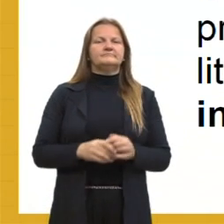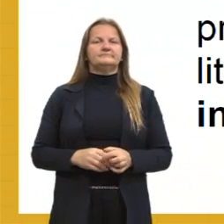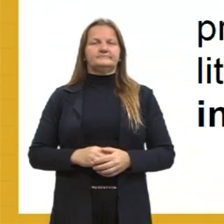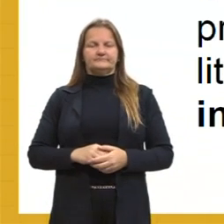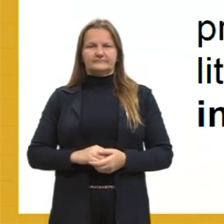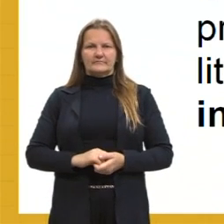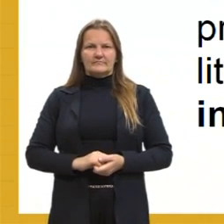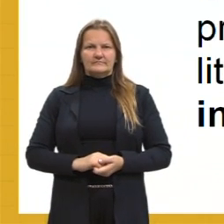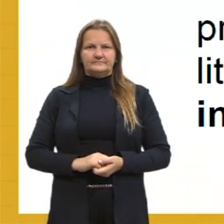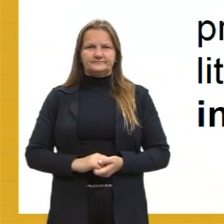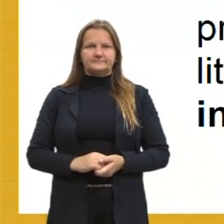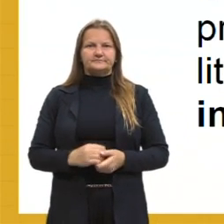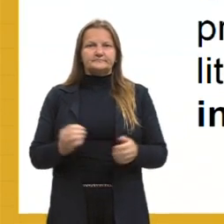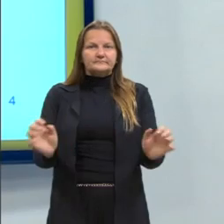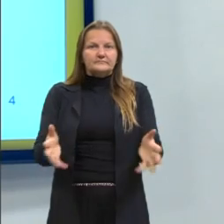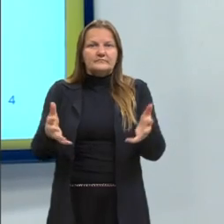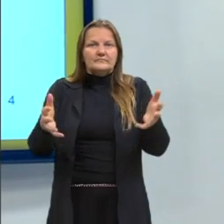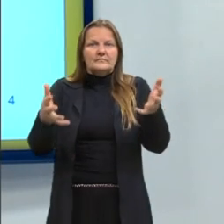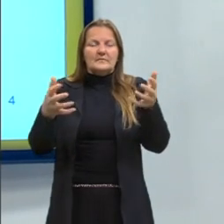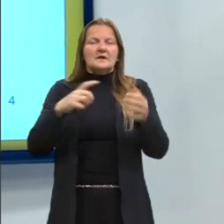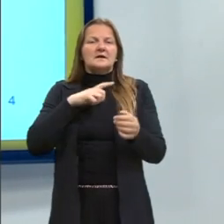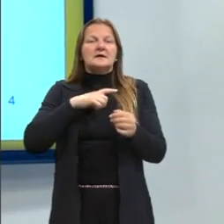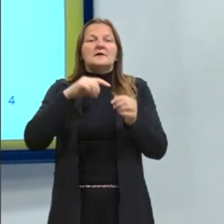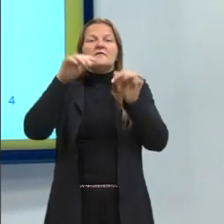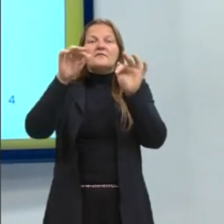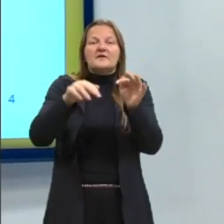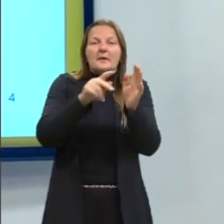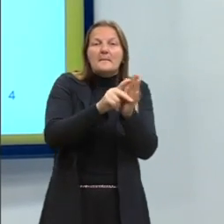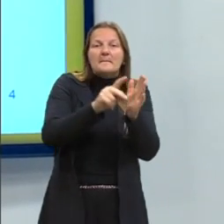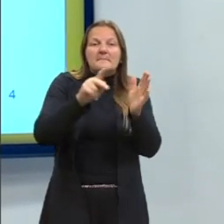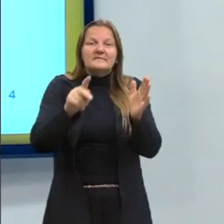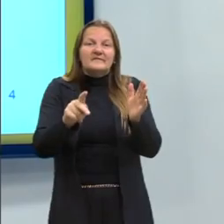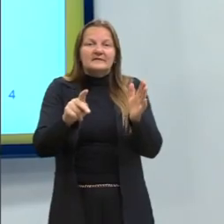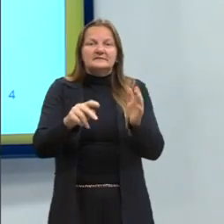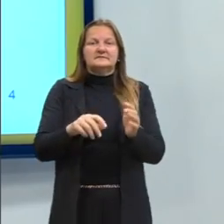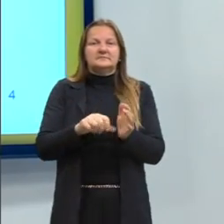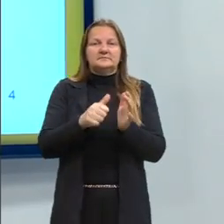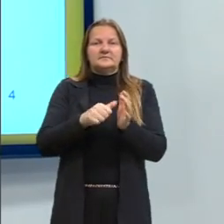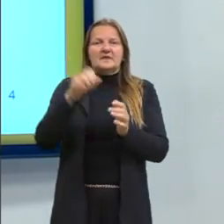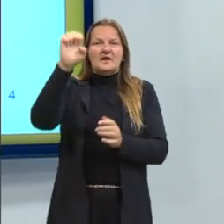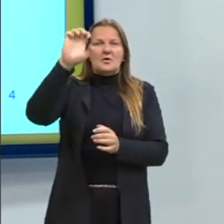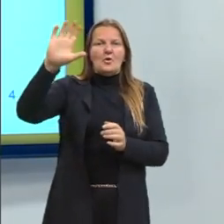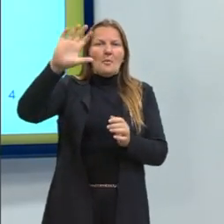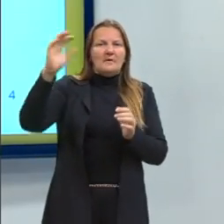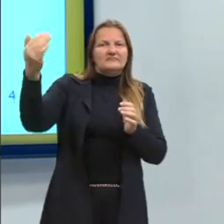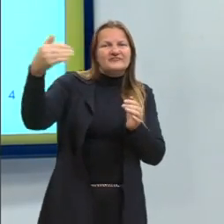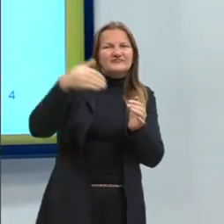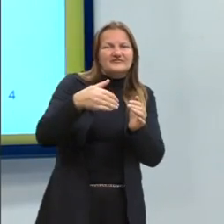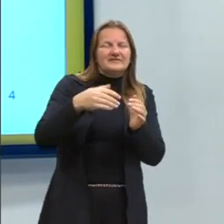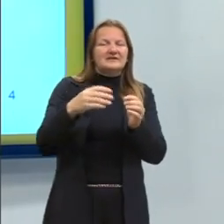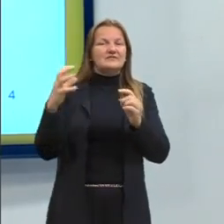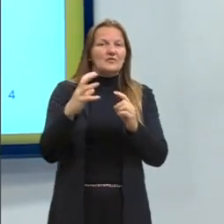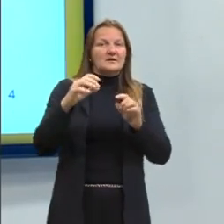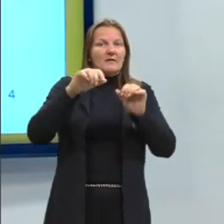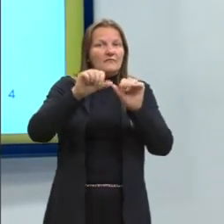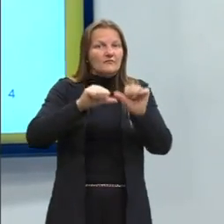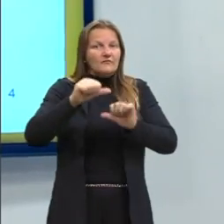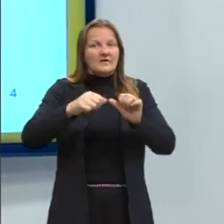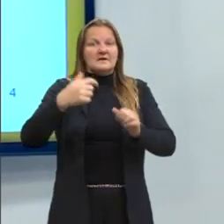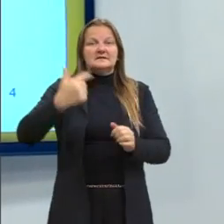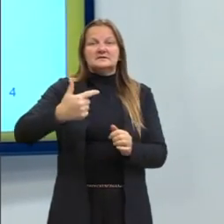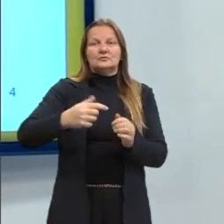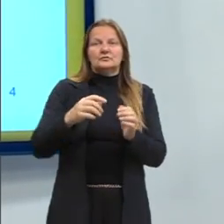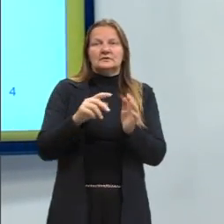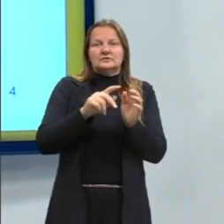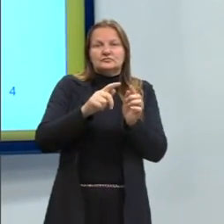motivação. Então, a gente sai daquele momento, né? Era um momento mais um pouquinho rebelde. Vamos para a segunda geração, onde a gente consolida as